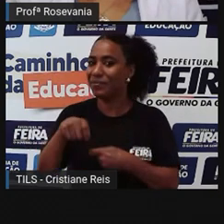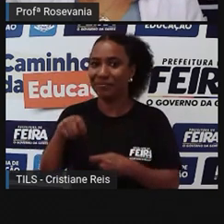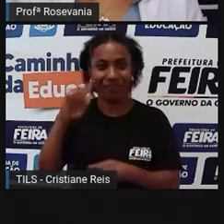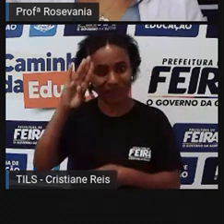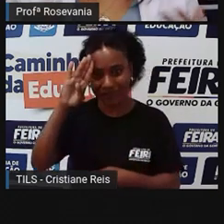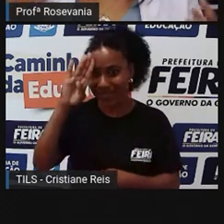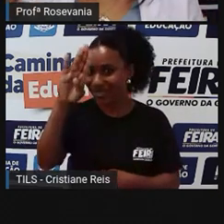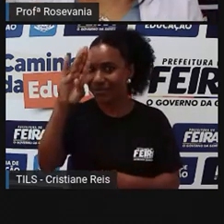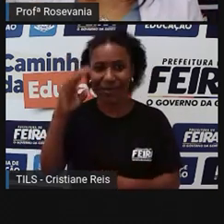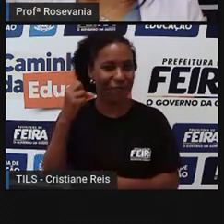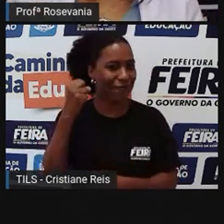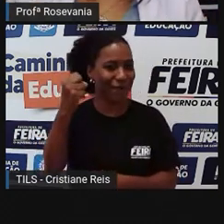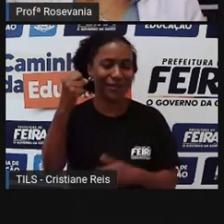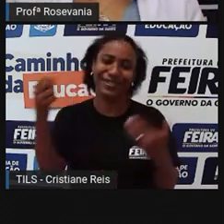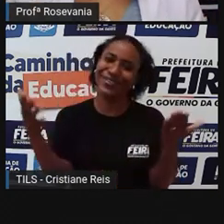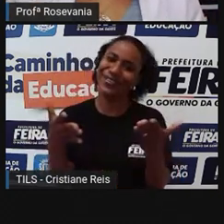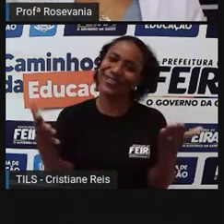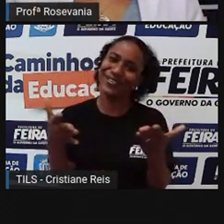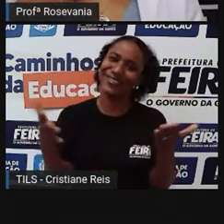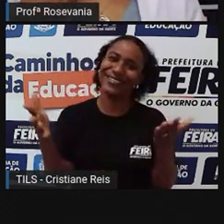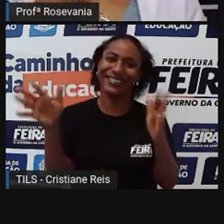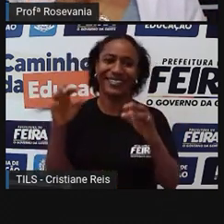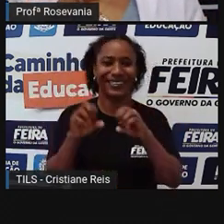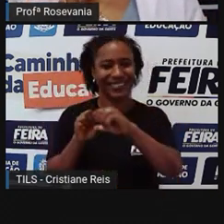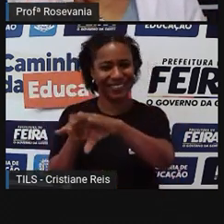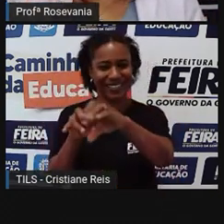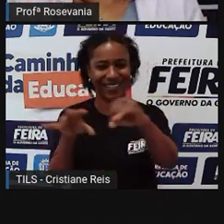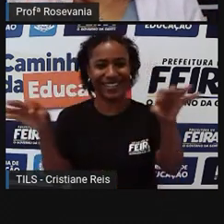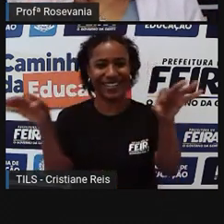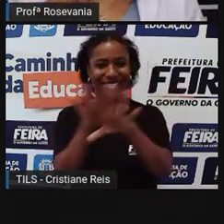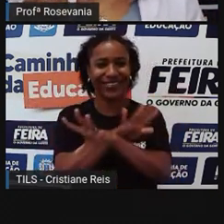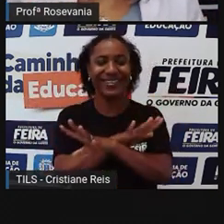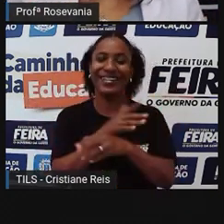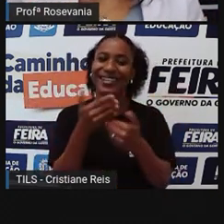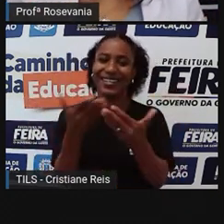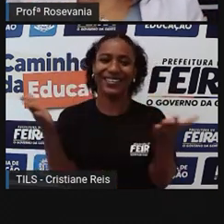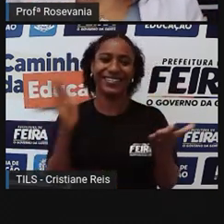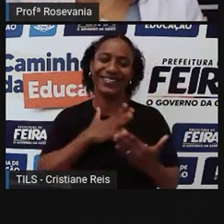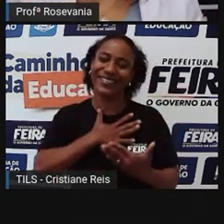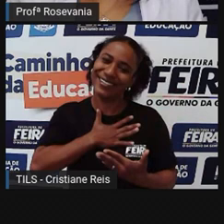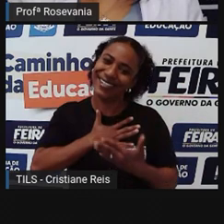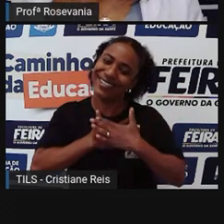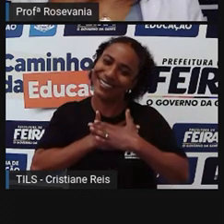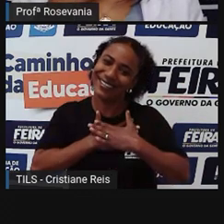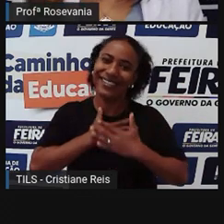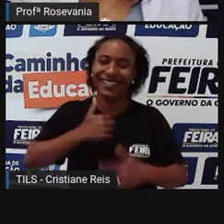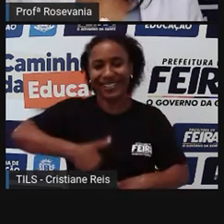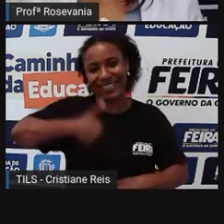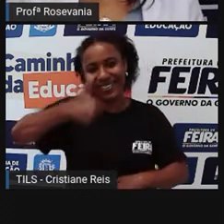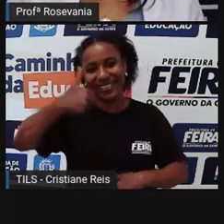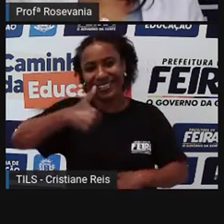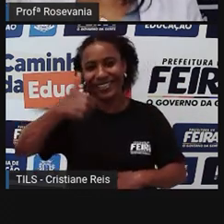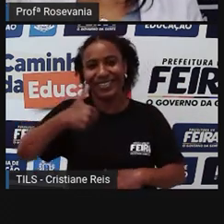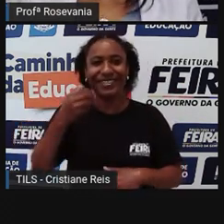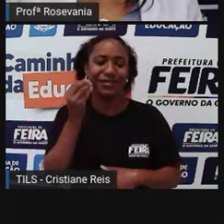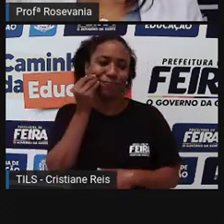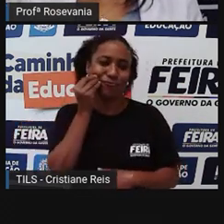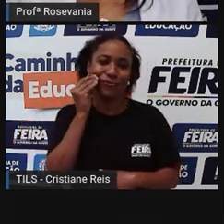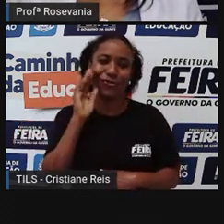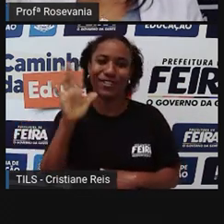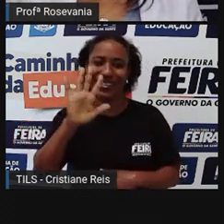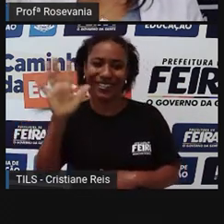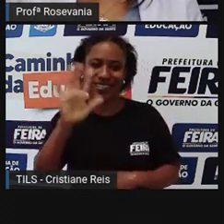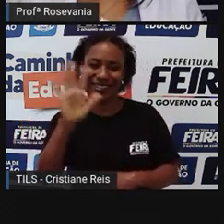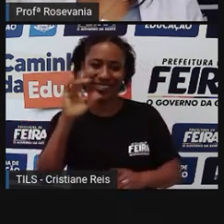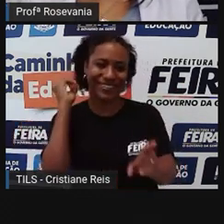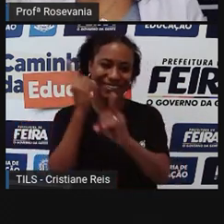geográfico. foi a nossa aula de hoje e espero que vocês tenham gostado, tenham curtido da aula e até a nossa próxima aula.